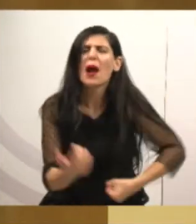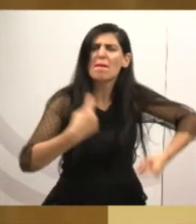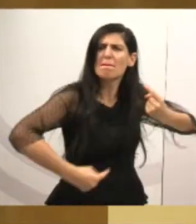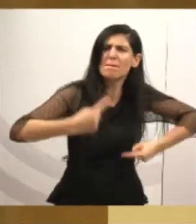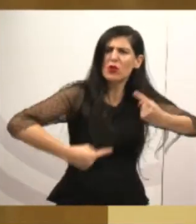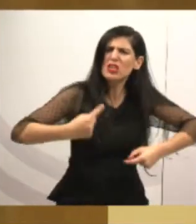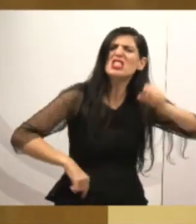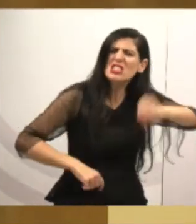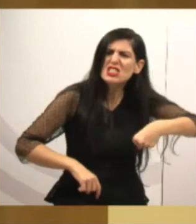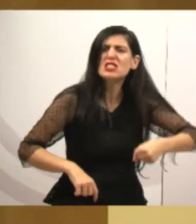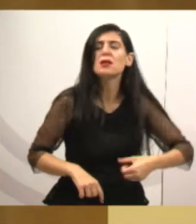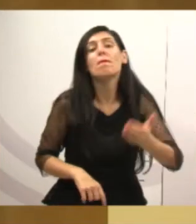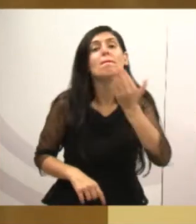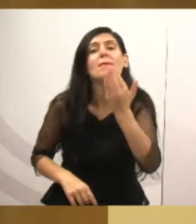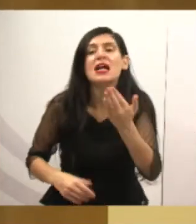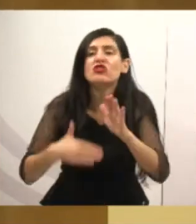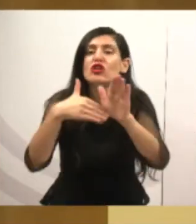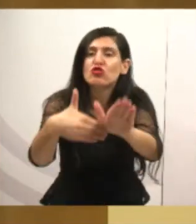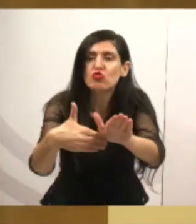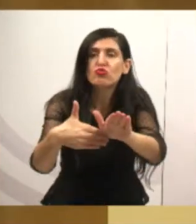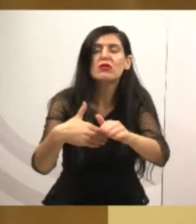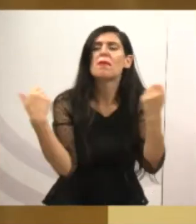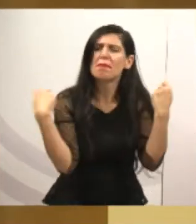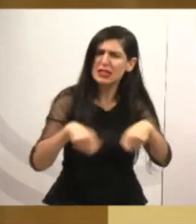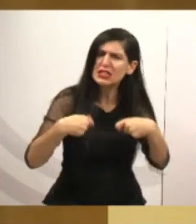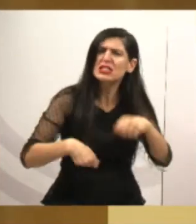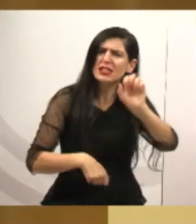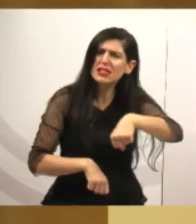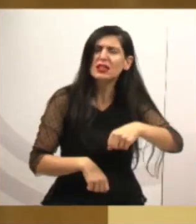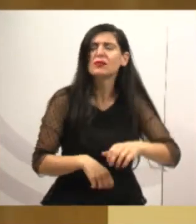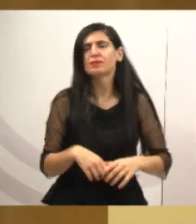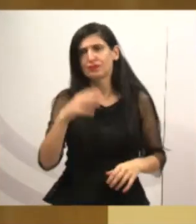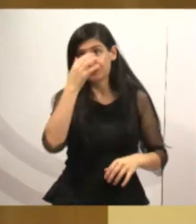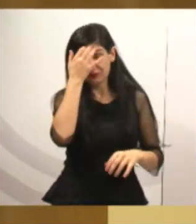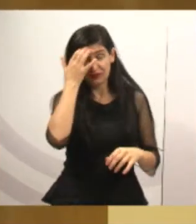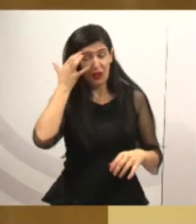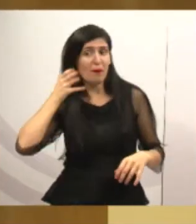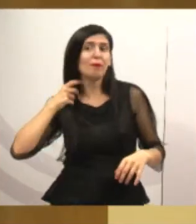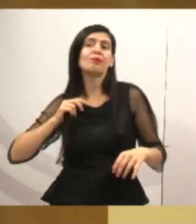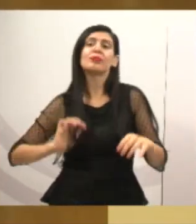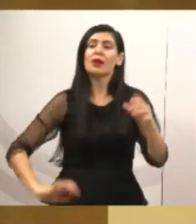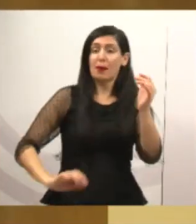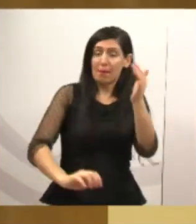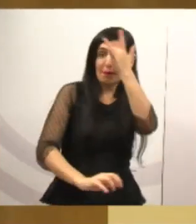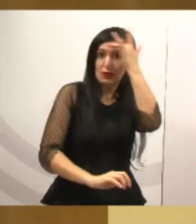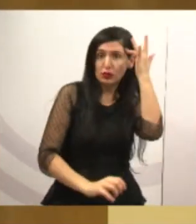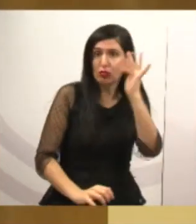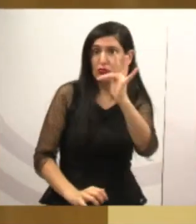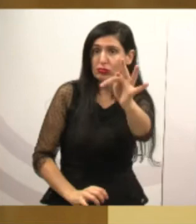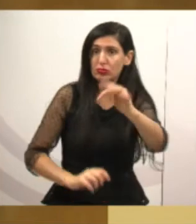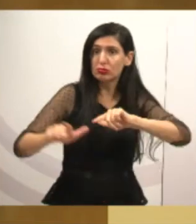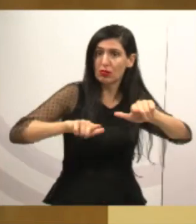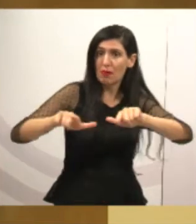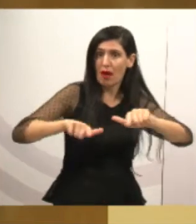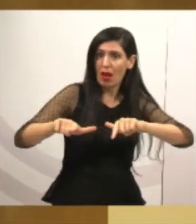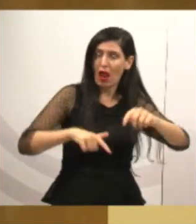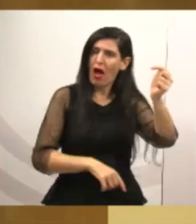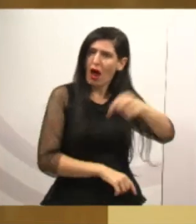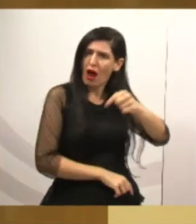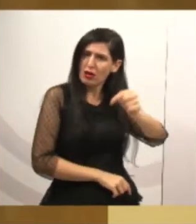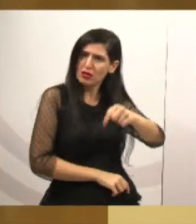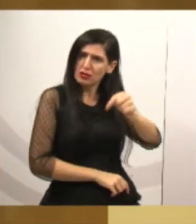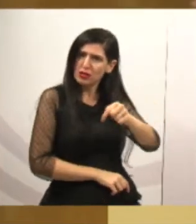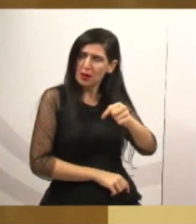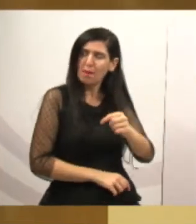E a pessoa, quando cai aqui, ou seja, em qualquer cargo público, ele tem que vir sabendo que ele vai ser cobrado. Por mais que você